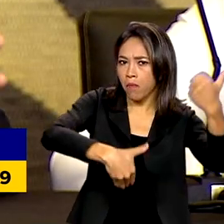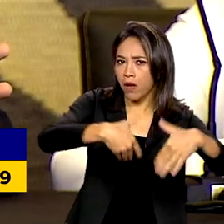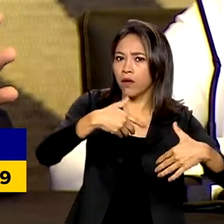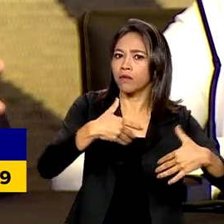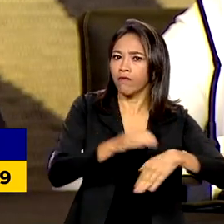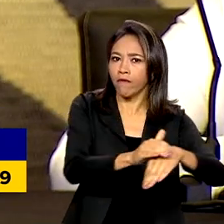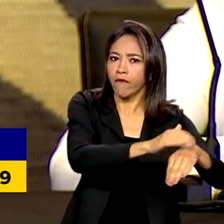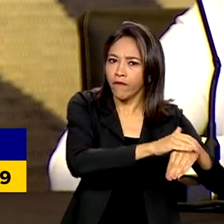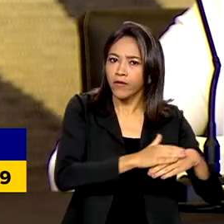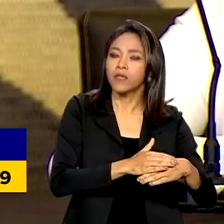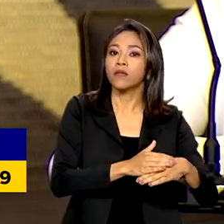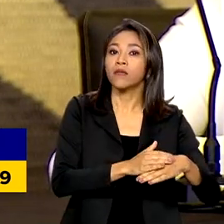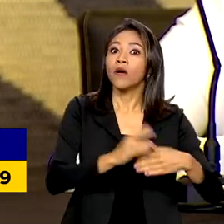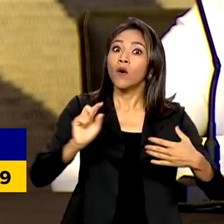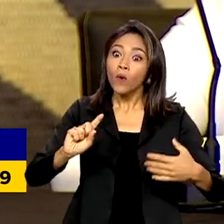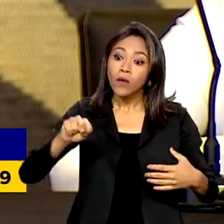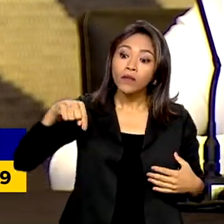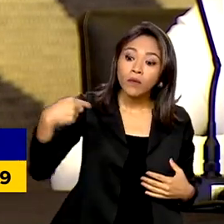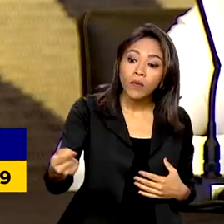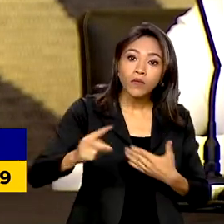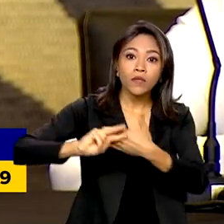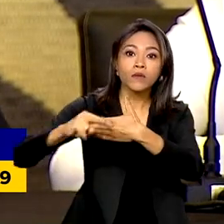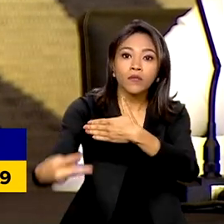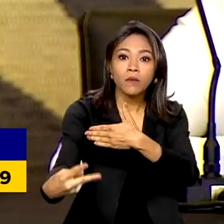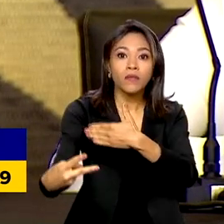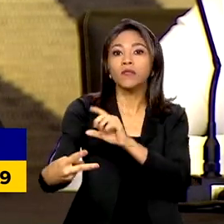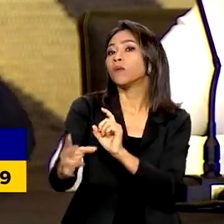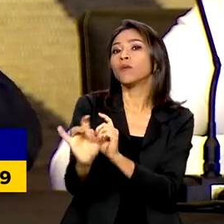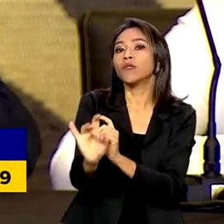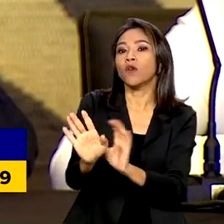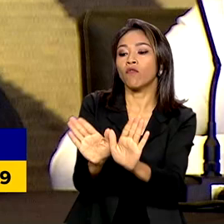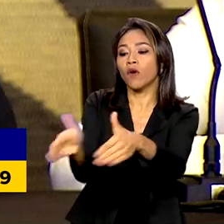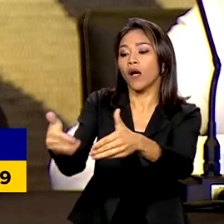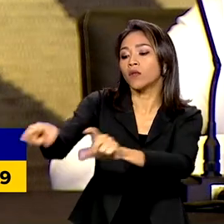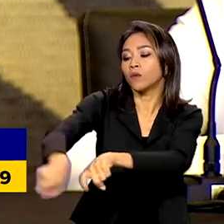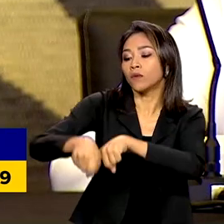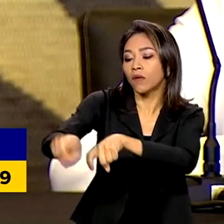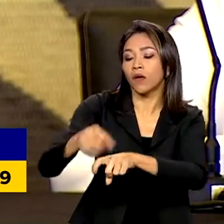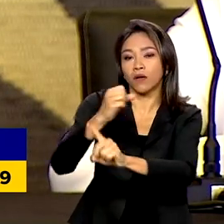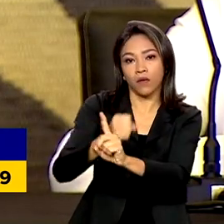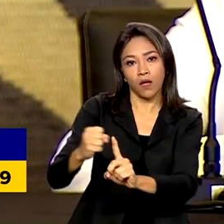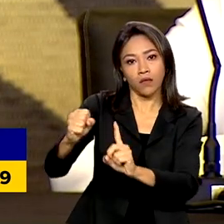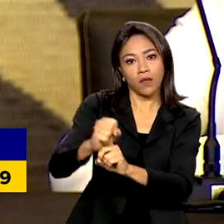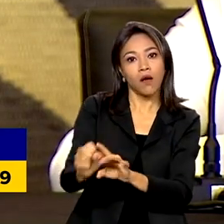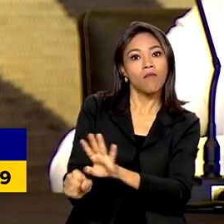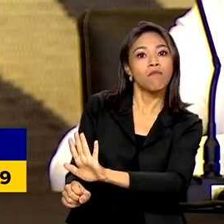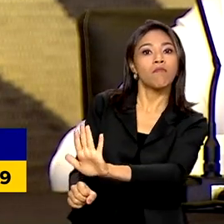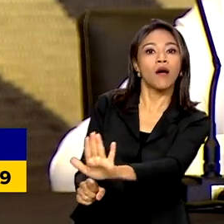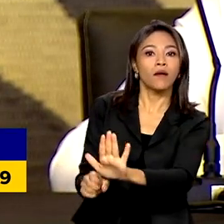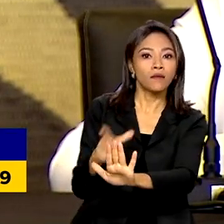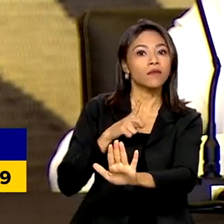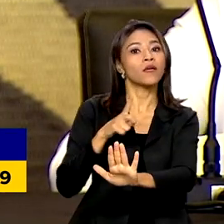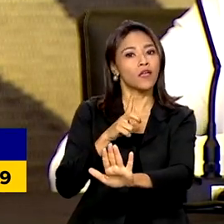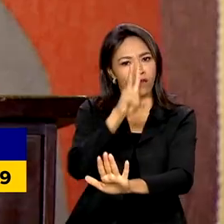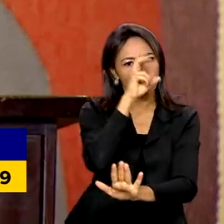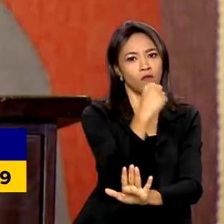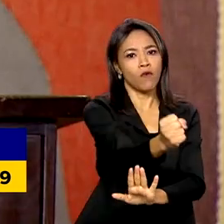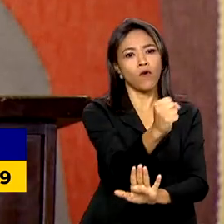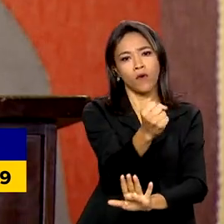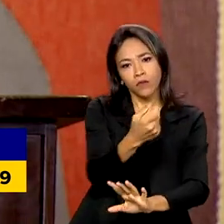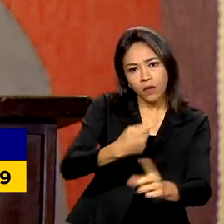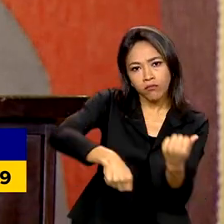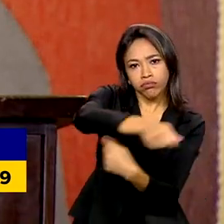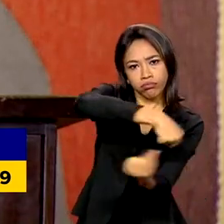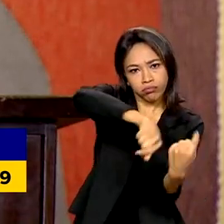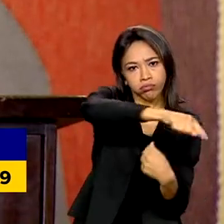o resultado vem não só para o campo social, mas também ele tem força econômica. A